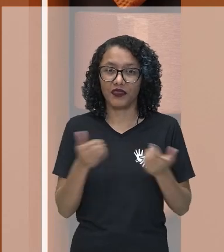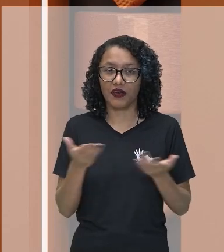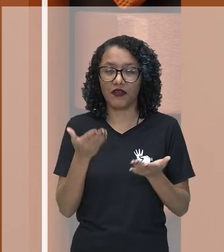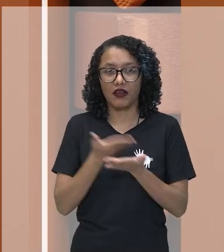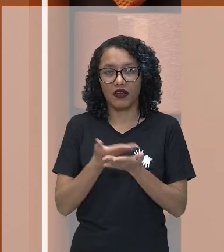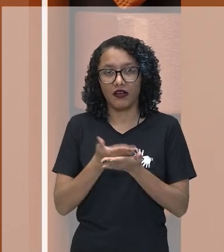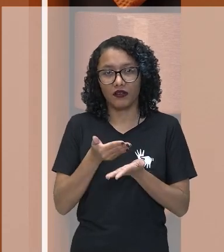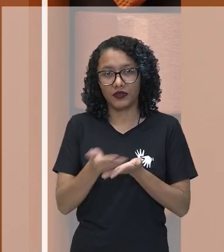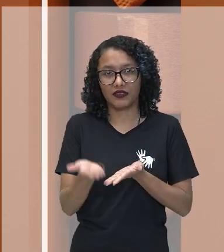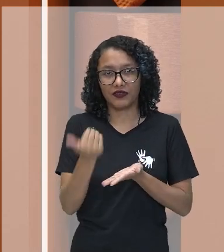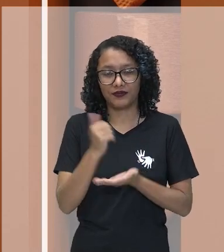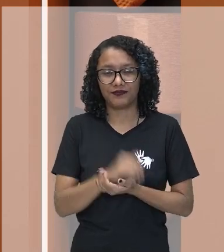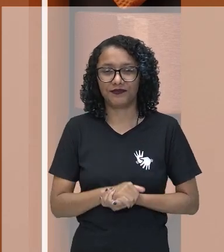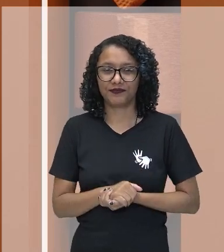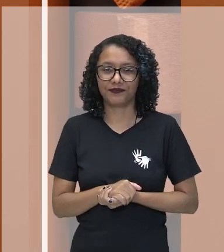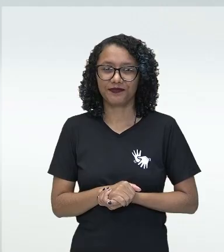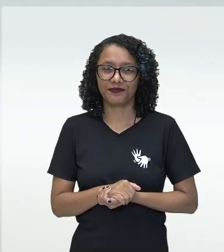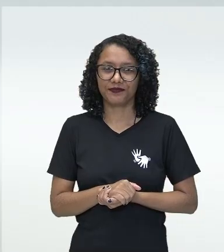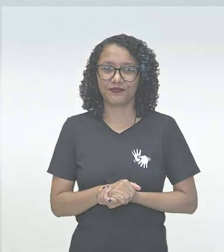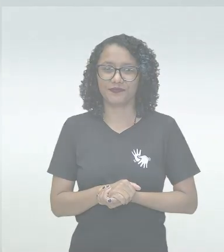vamos lá dar início à nossa aula.